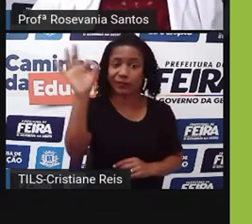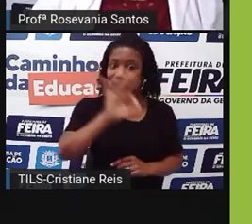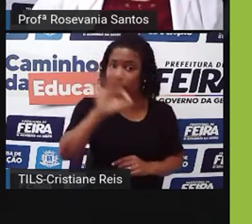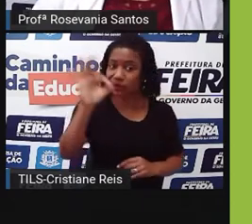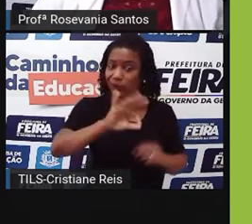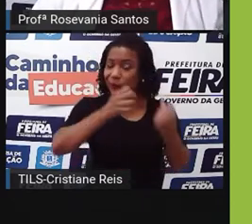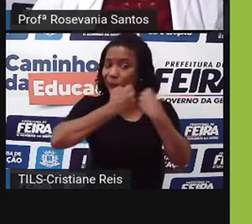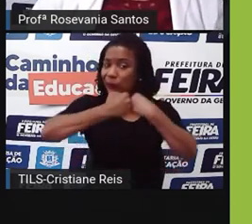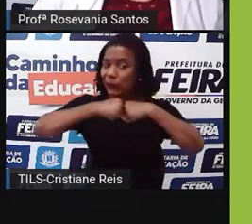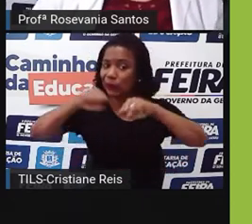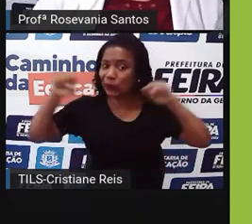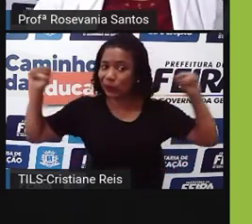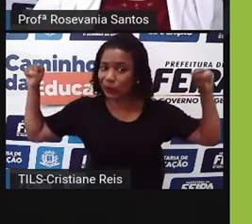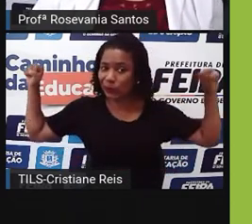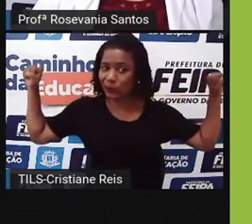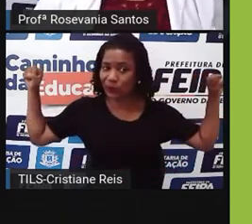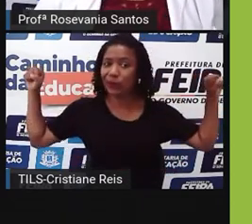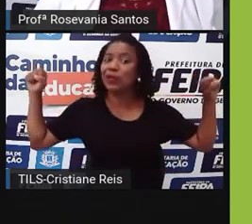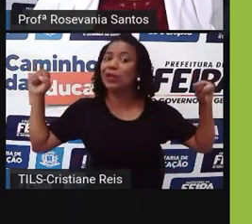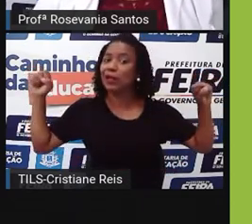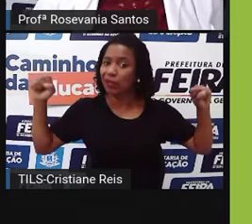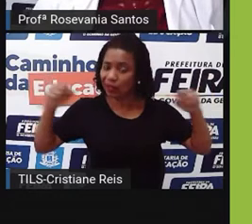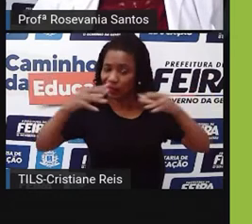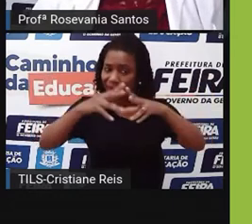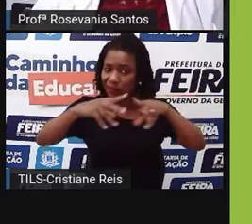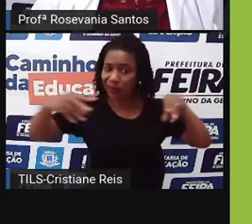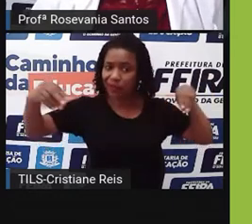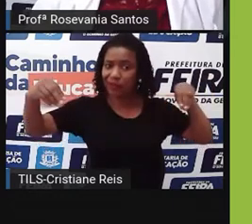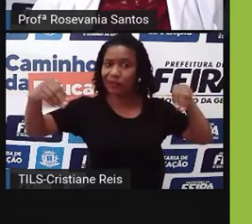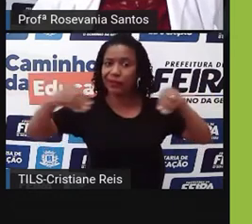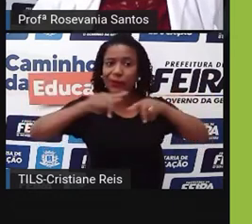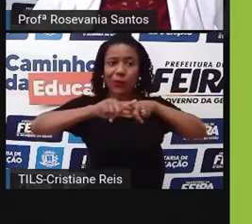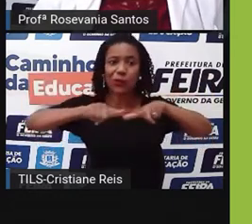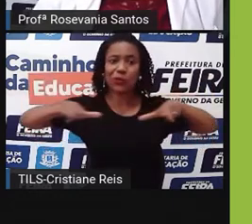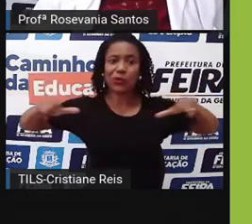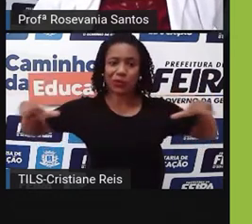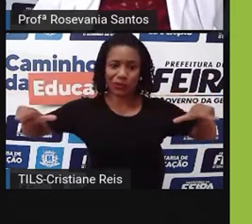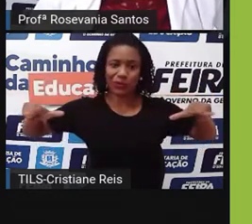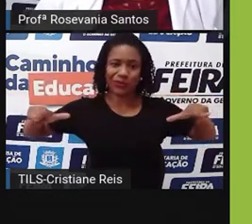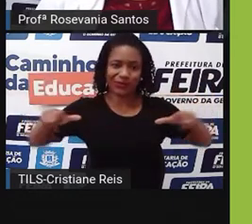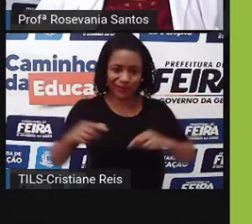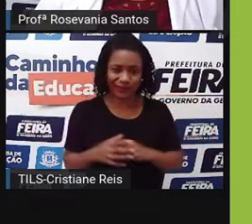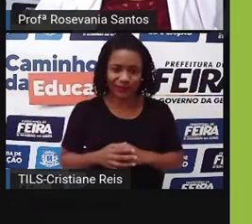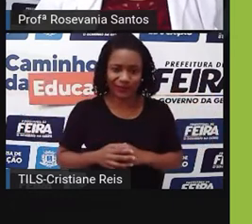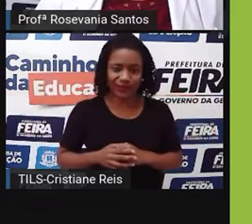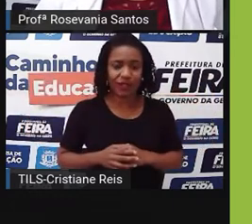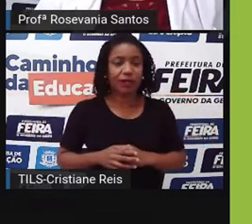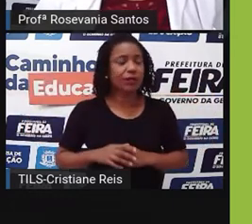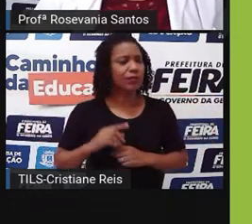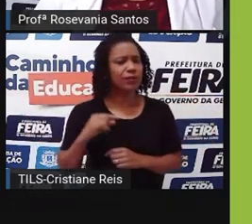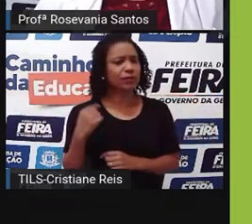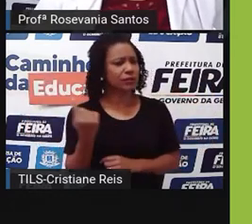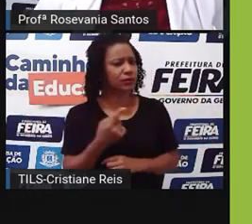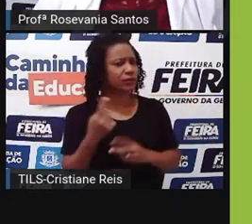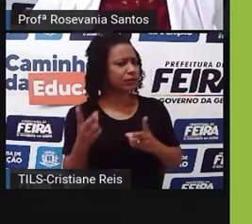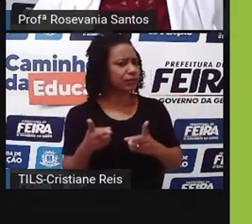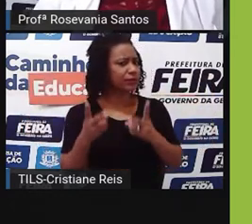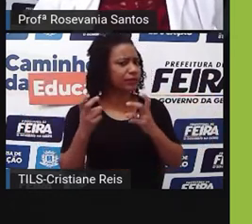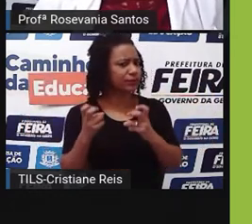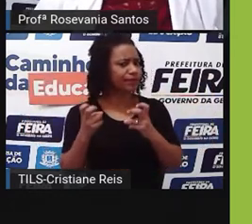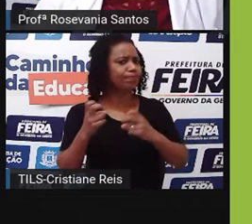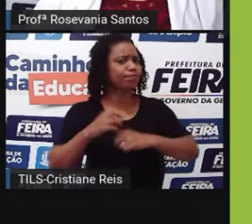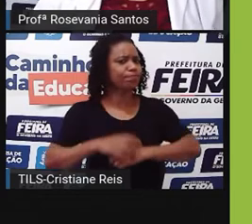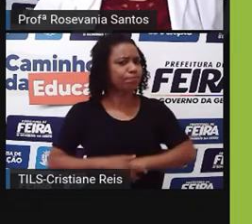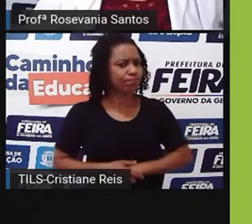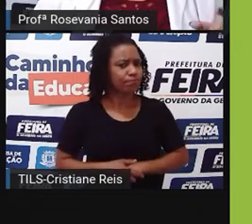representa também uma quantidade maior de terras, né? Aí, na realidade, onde é que a gente percebe mesmo onde houve, né?